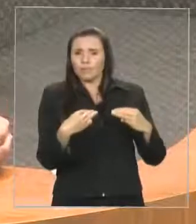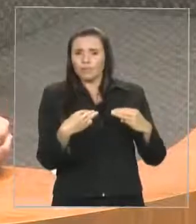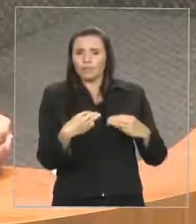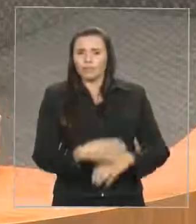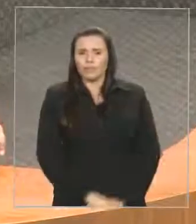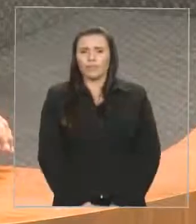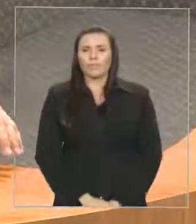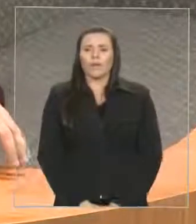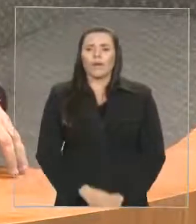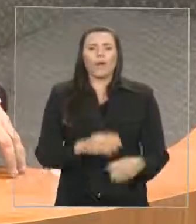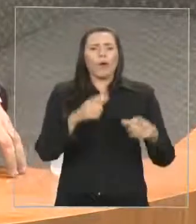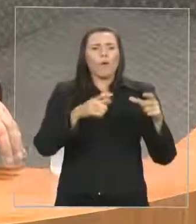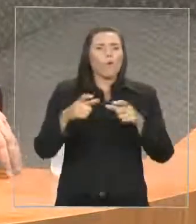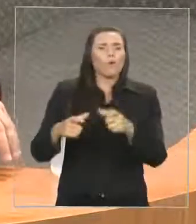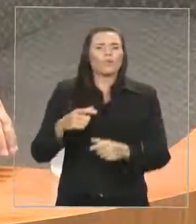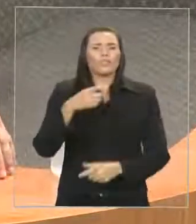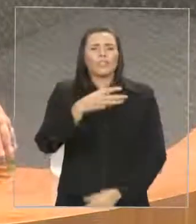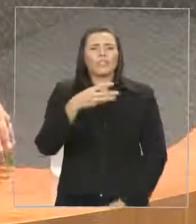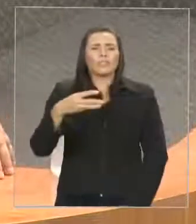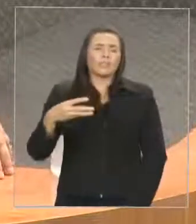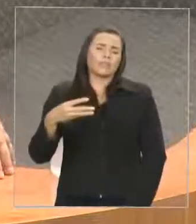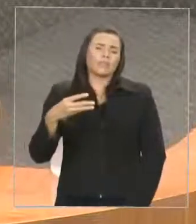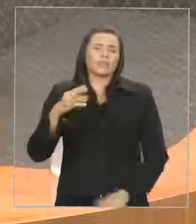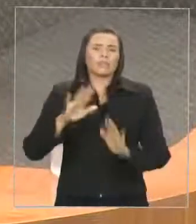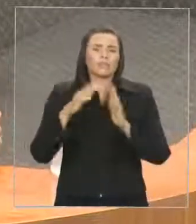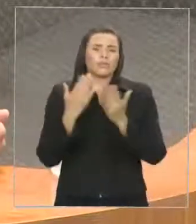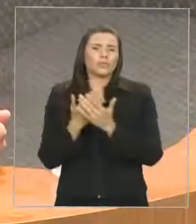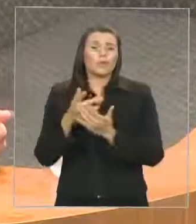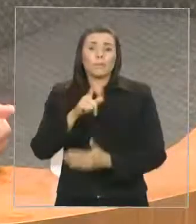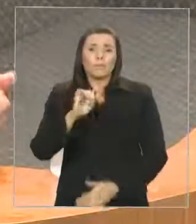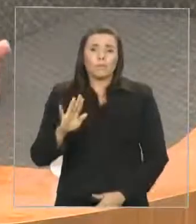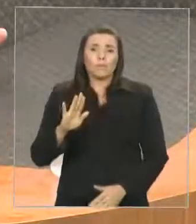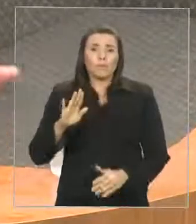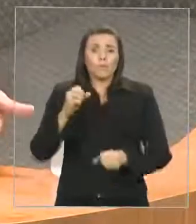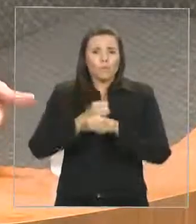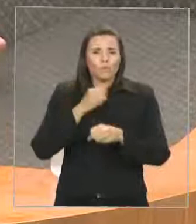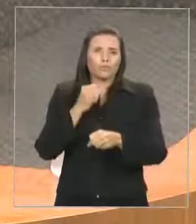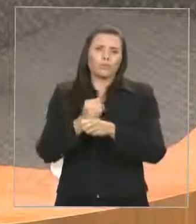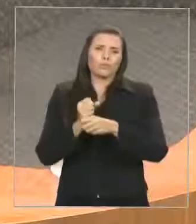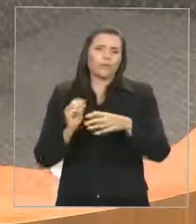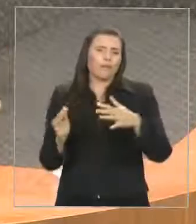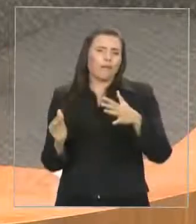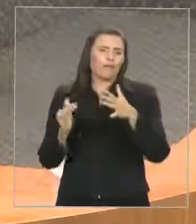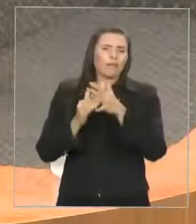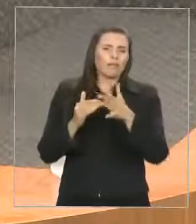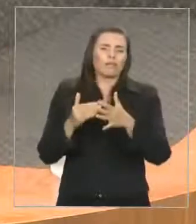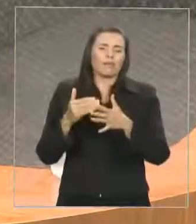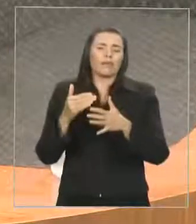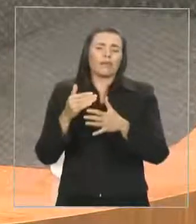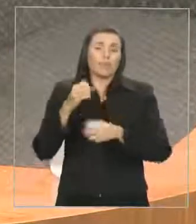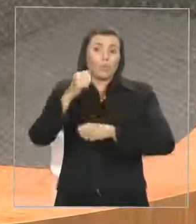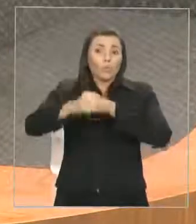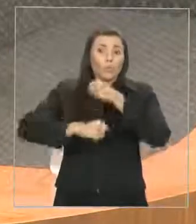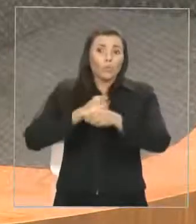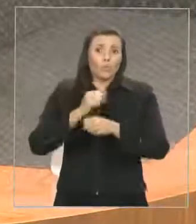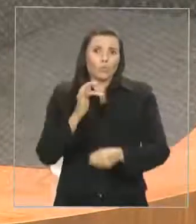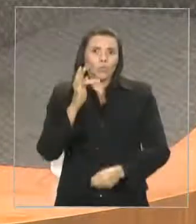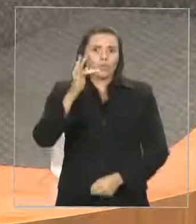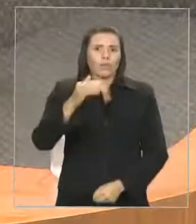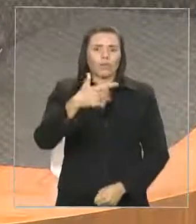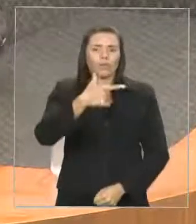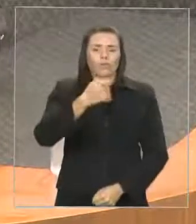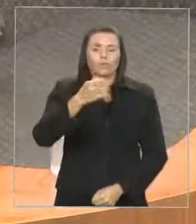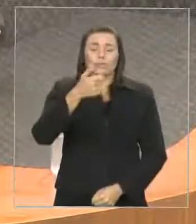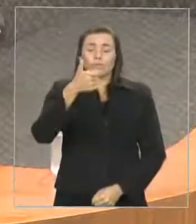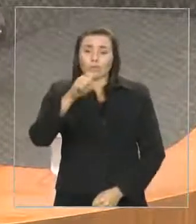que serão construídas até o final de 2018 no Maranhão, de acordo com a própria propaganda oficial do Governo do